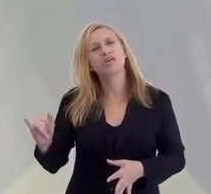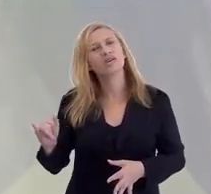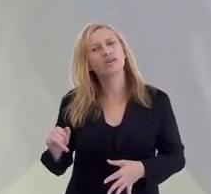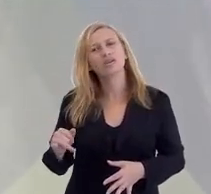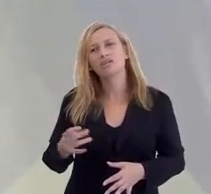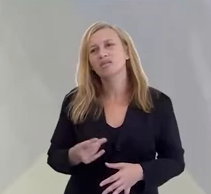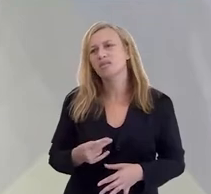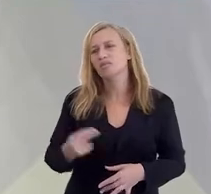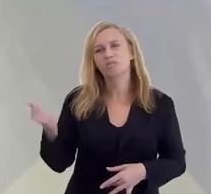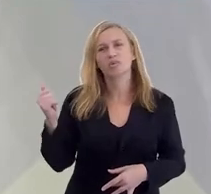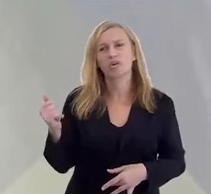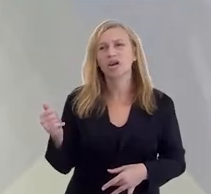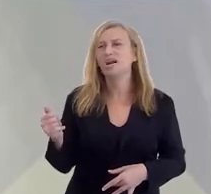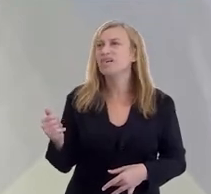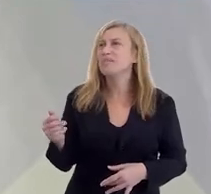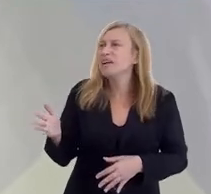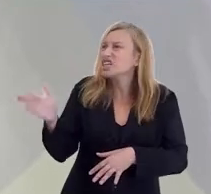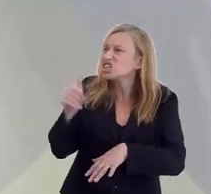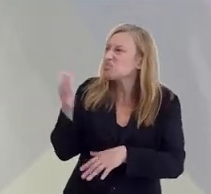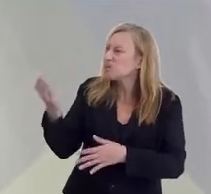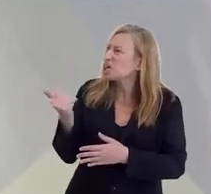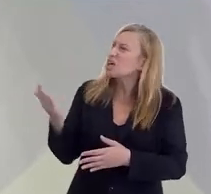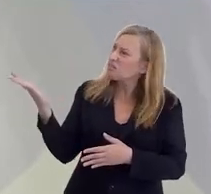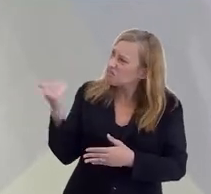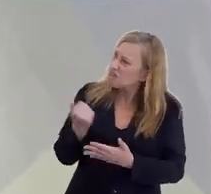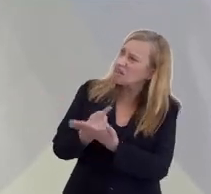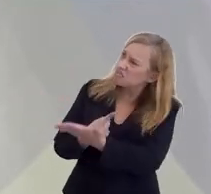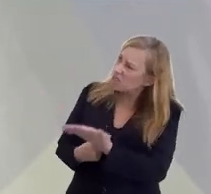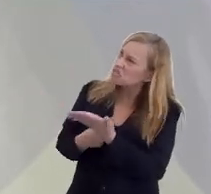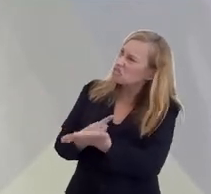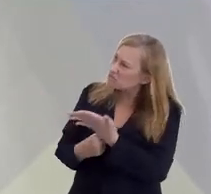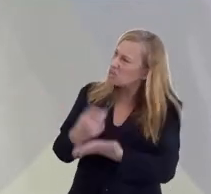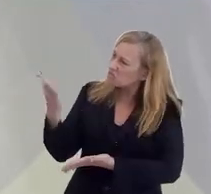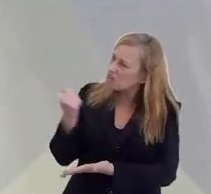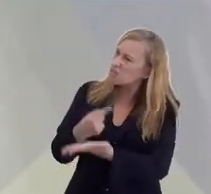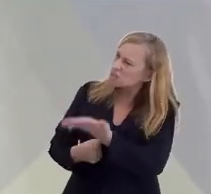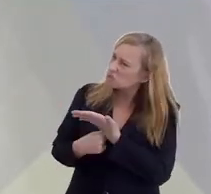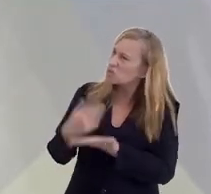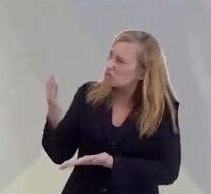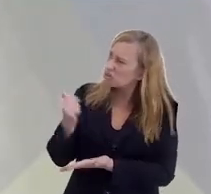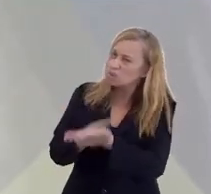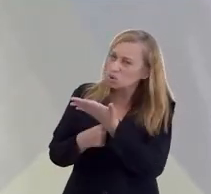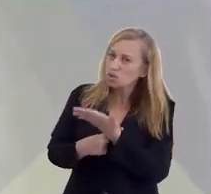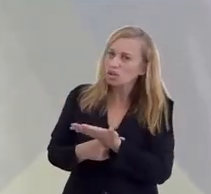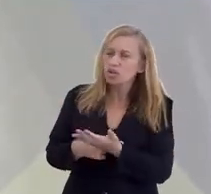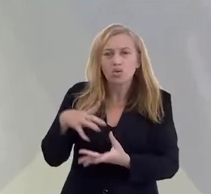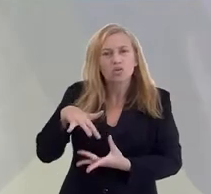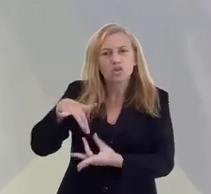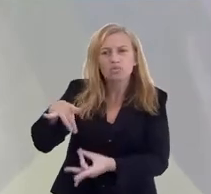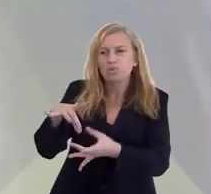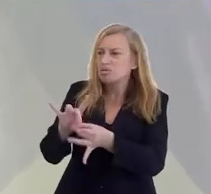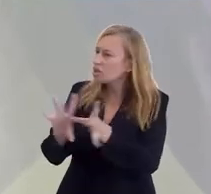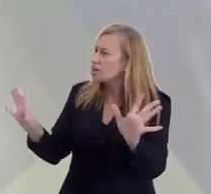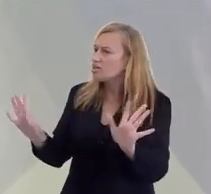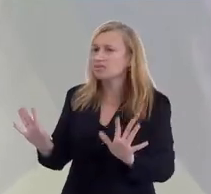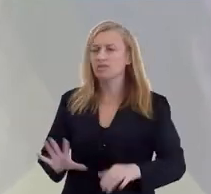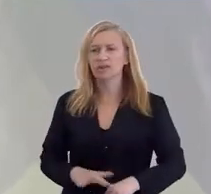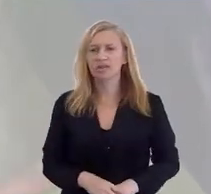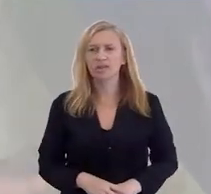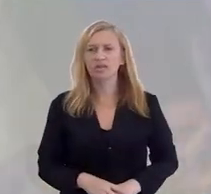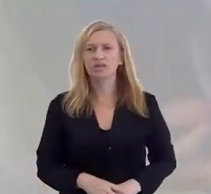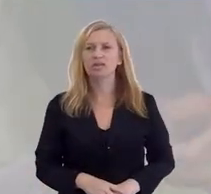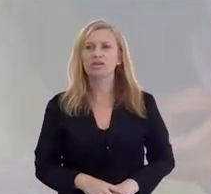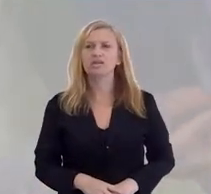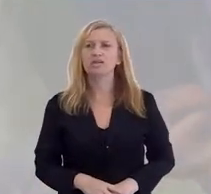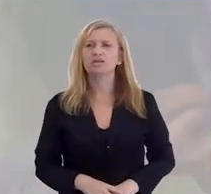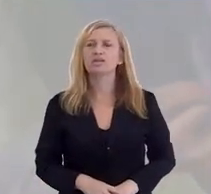eu sei que você já foi, você tem mais força que eu. Ué, lembra que a gente é a mesma coisa? Se eu aqui já não tinha muita força, vou